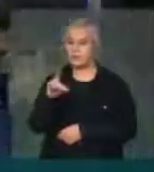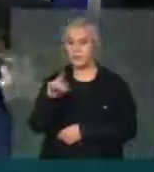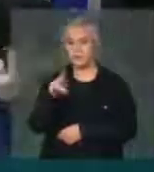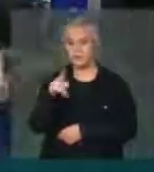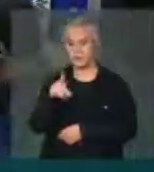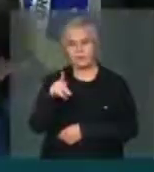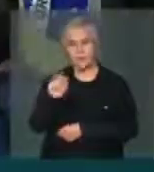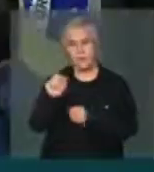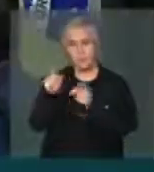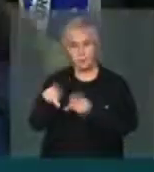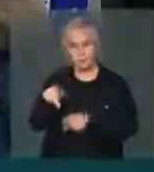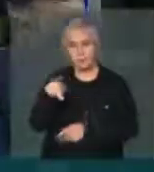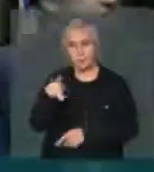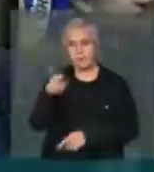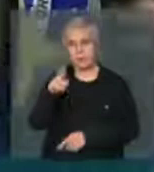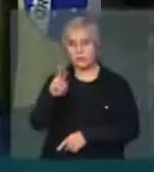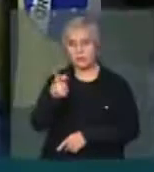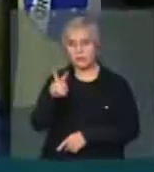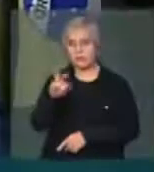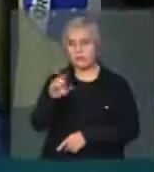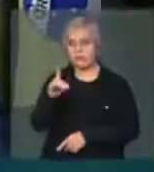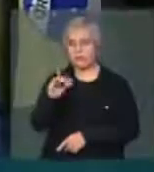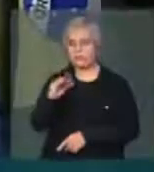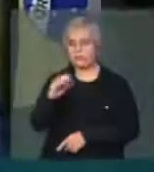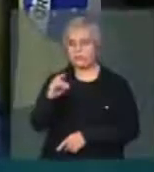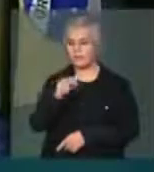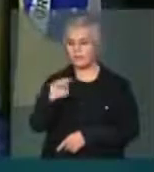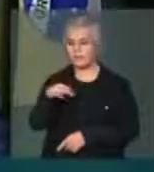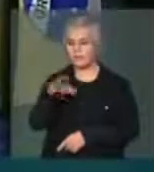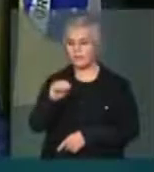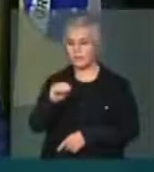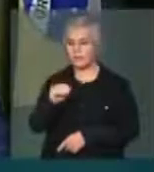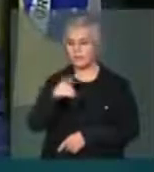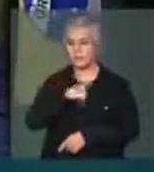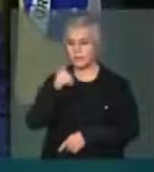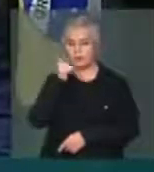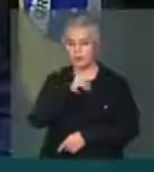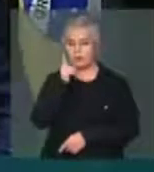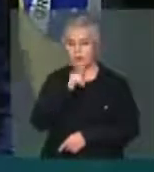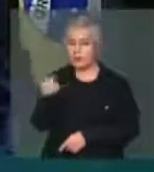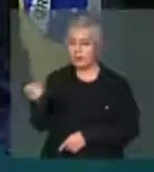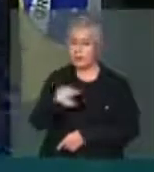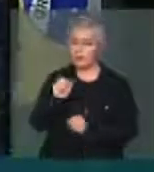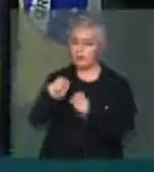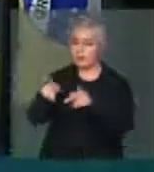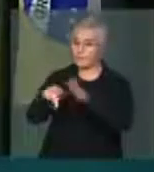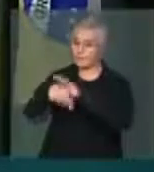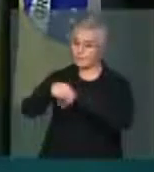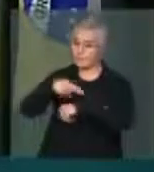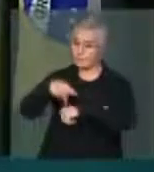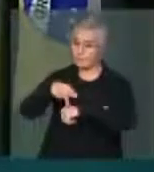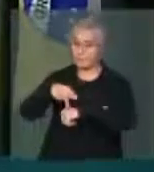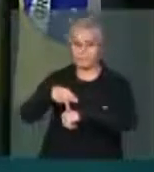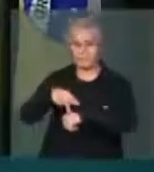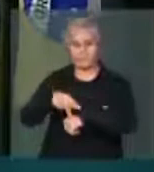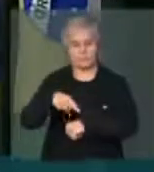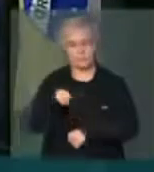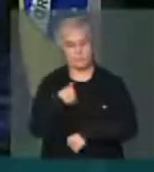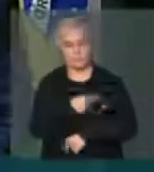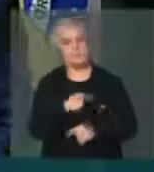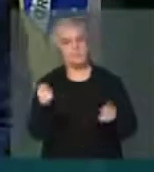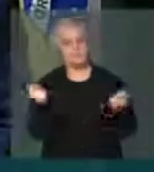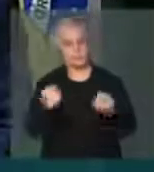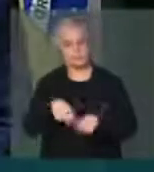que dá um novo acesso a aposentadorias no país. Nós podemos já